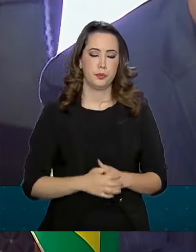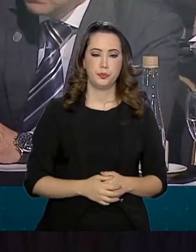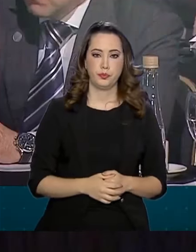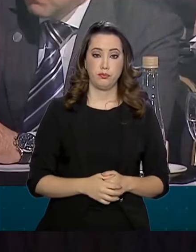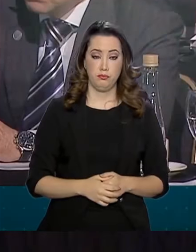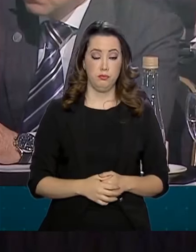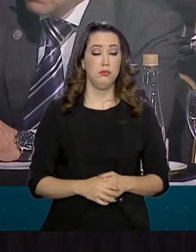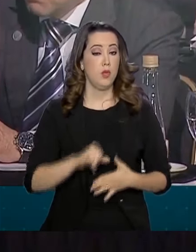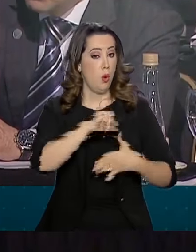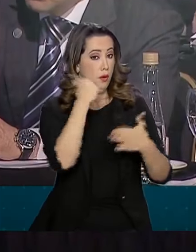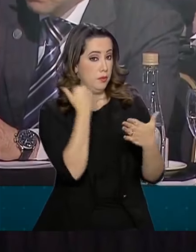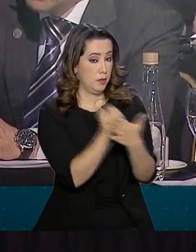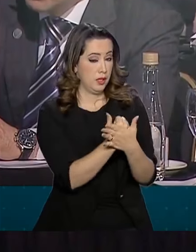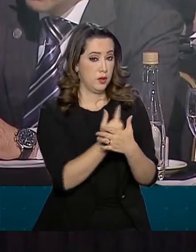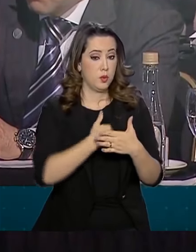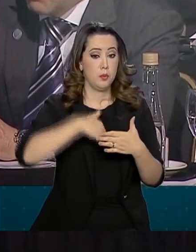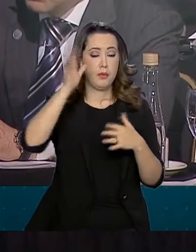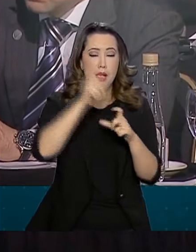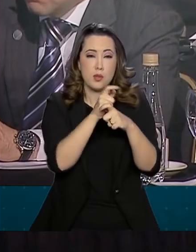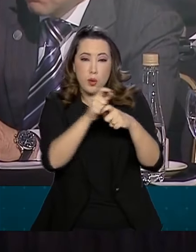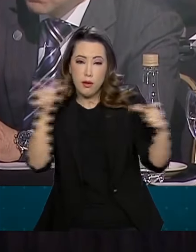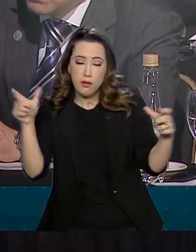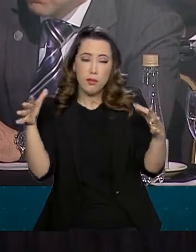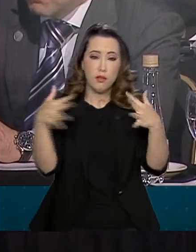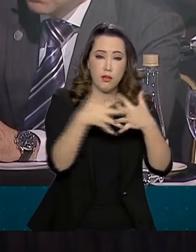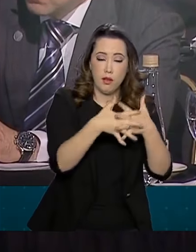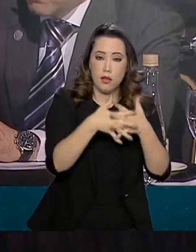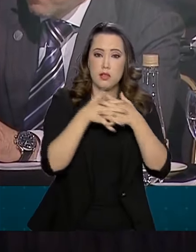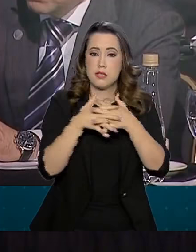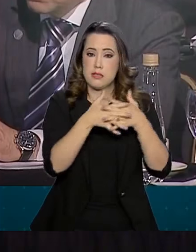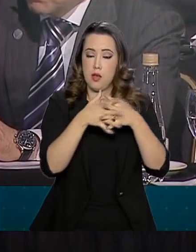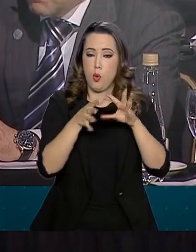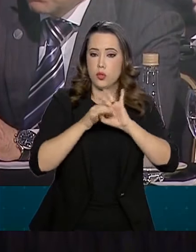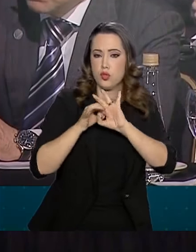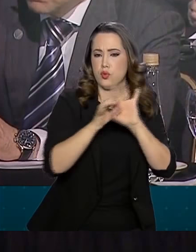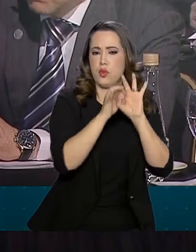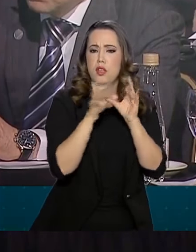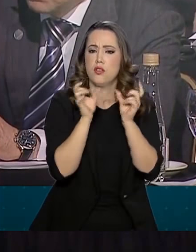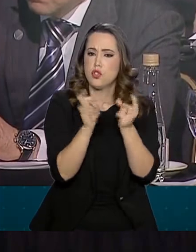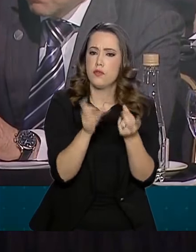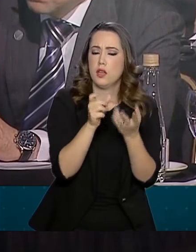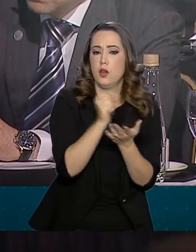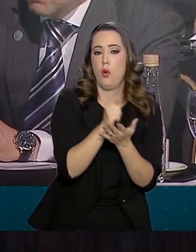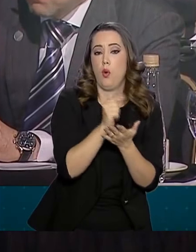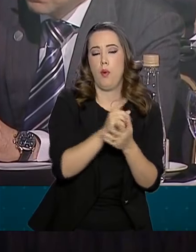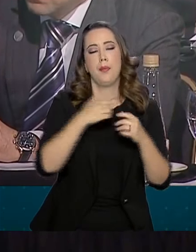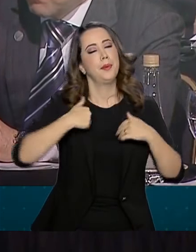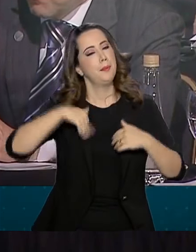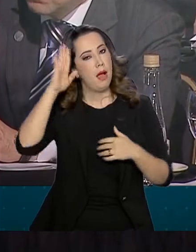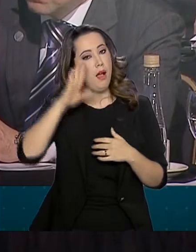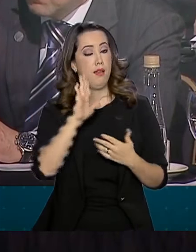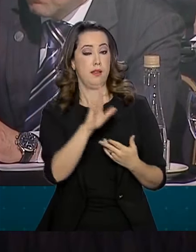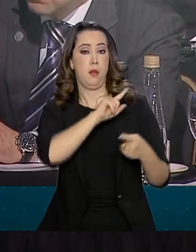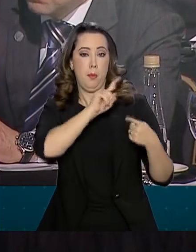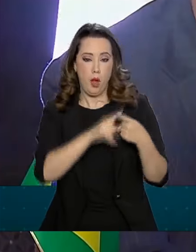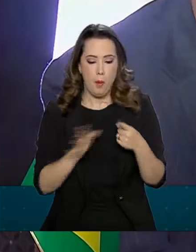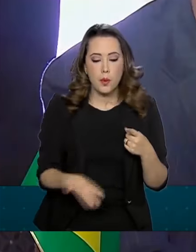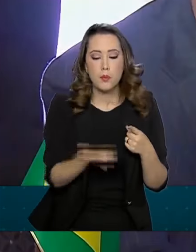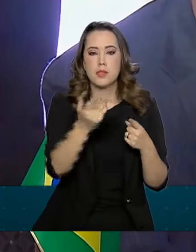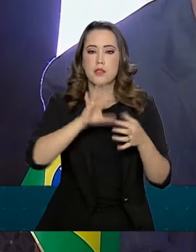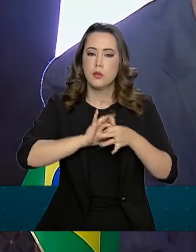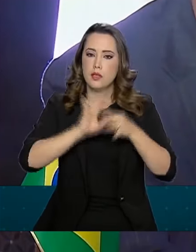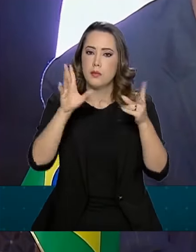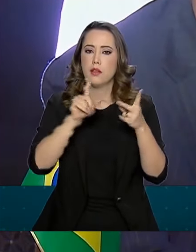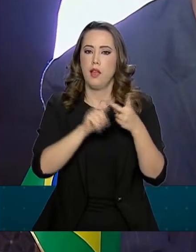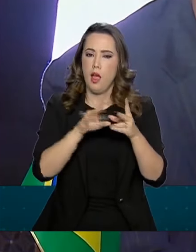O Mercosul vai além da integração comercial. O bloco está vocacionado à promoção da liberdade, da democracia, da